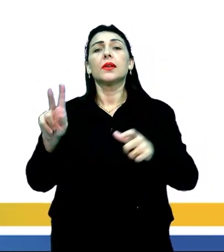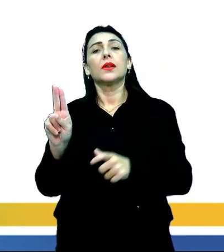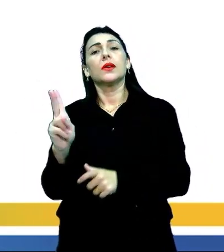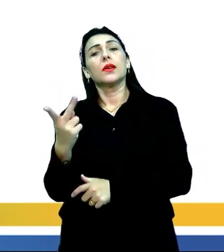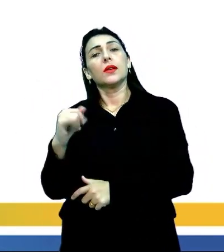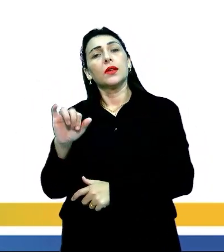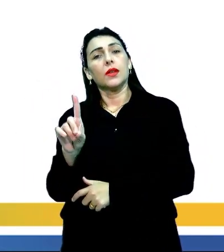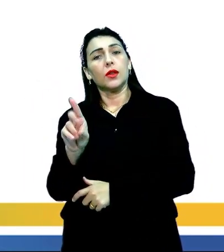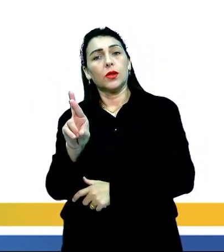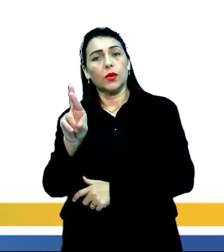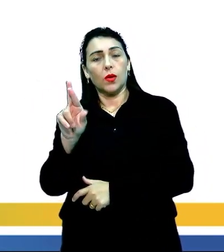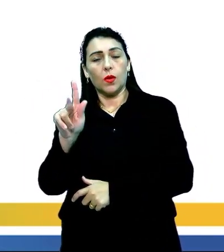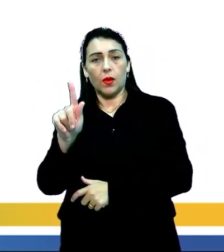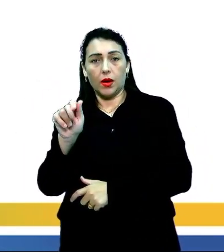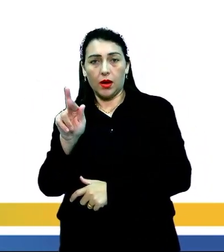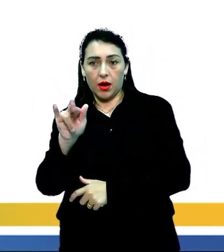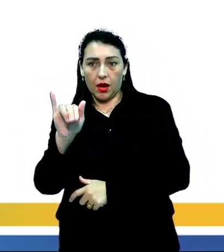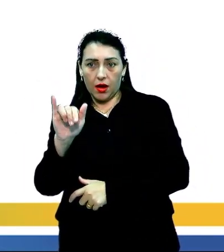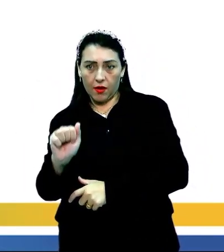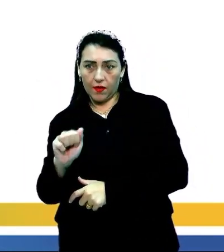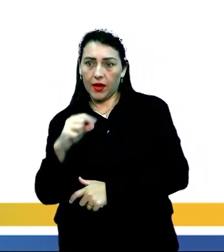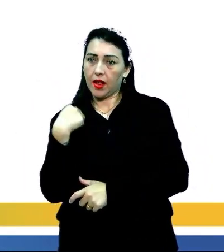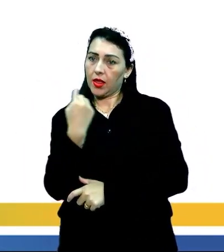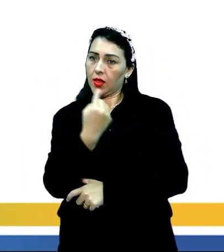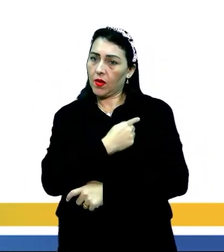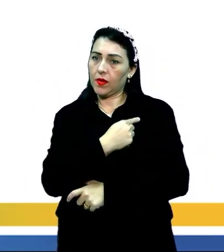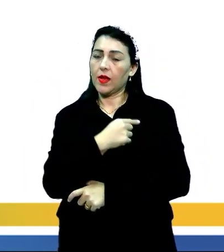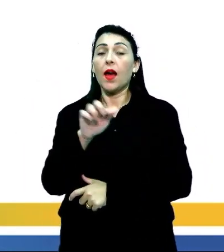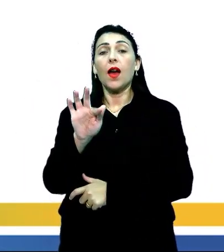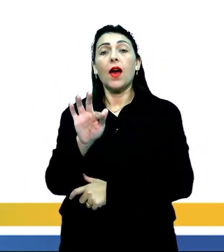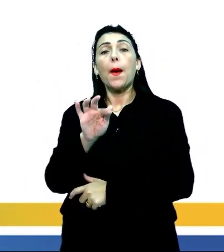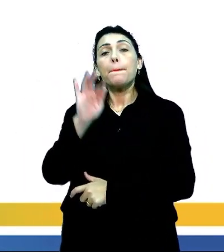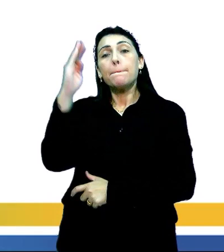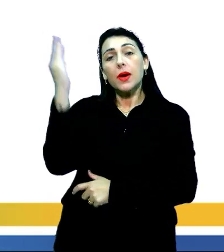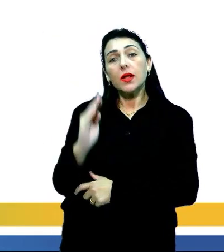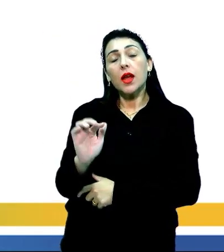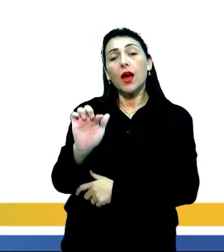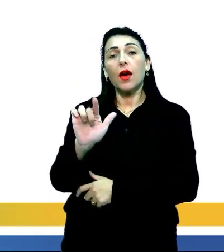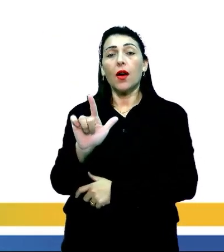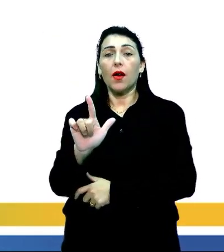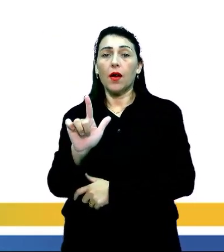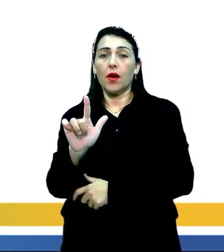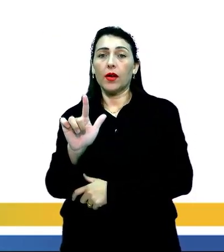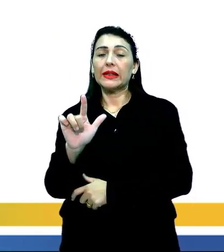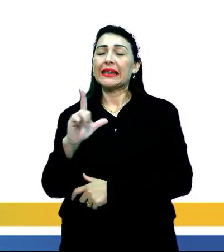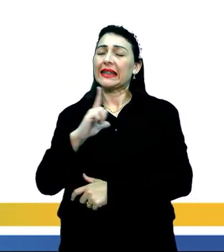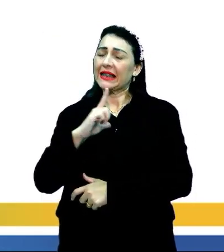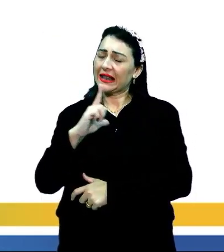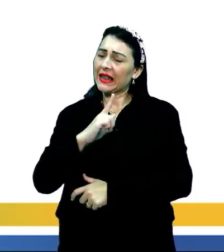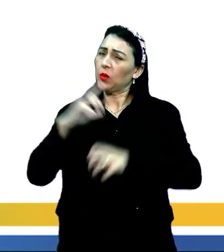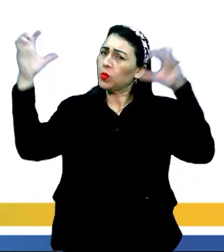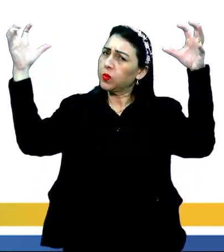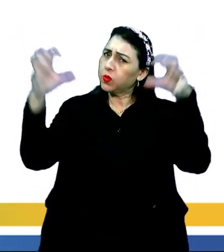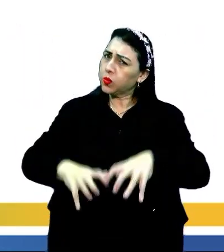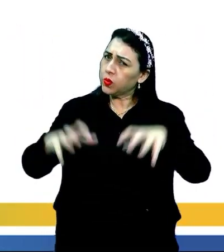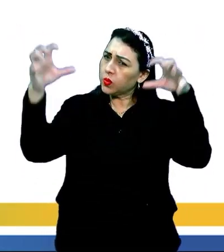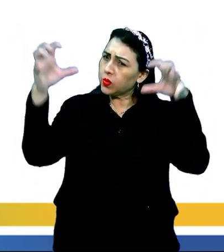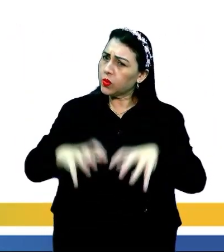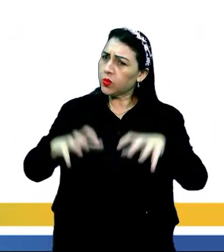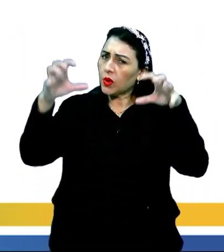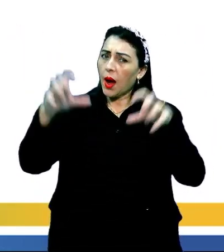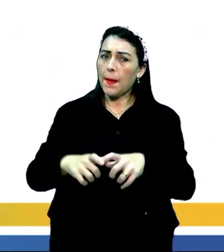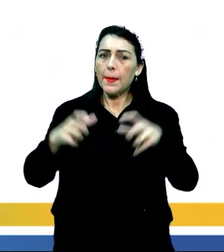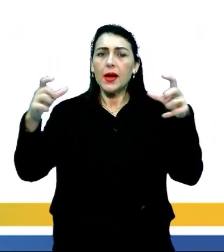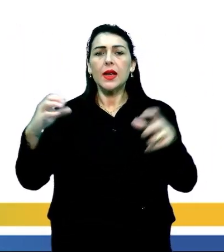hidrográfica do mundo, tá? Que é a nossa bacia hidrográfica brasileira, ele tem alta atividade fluvial e